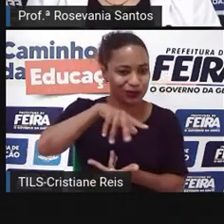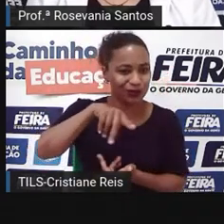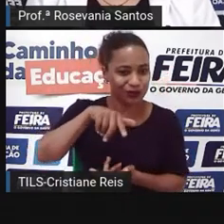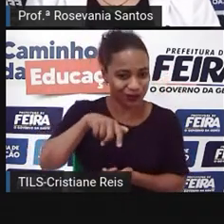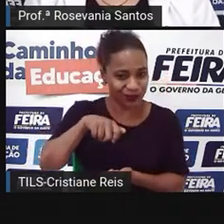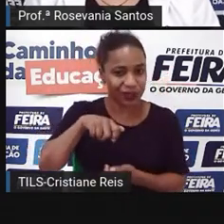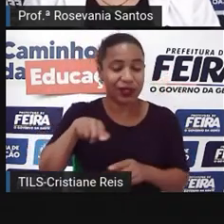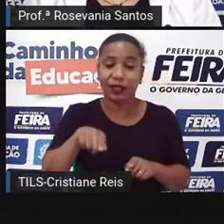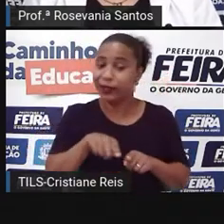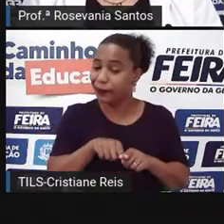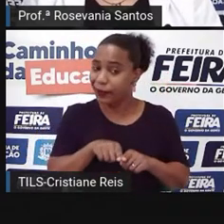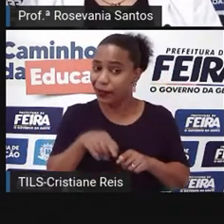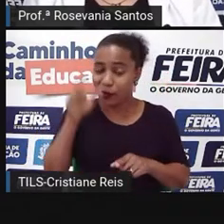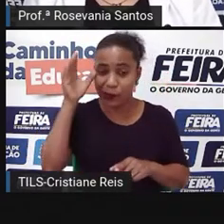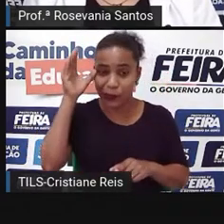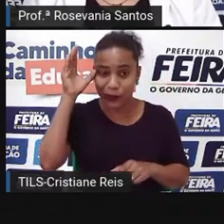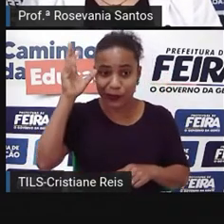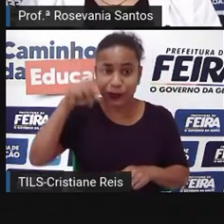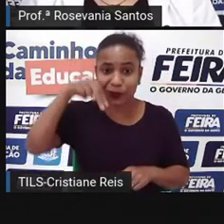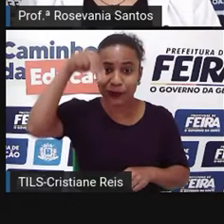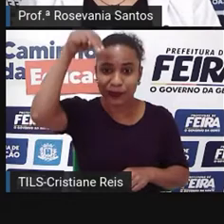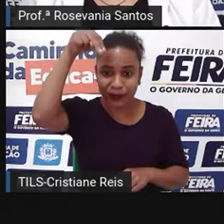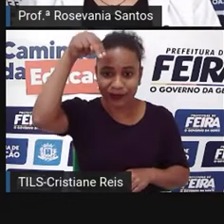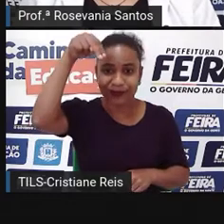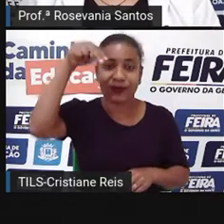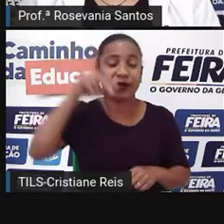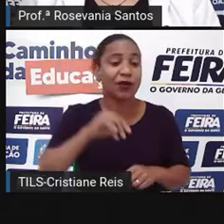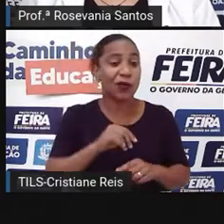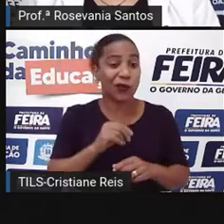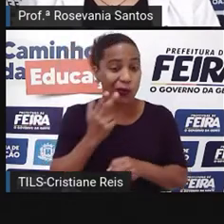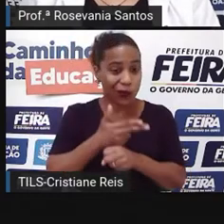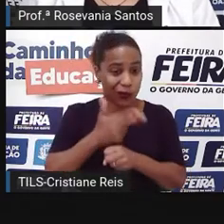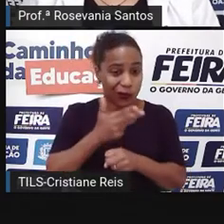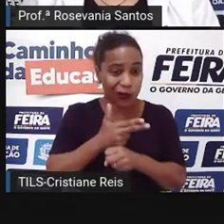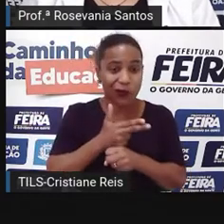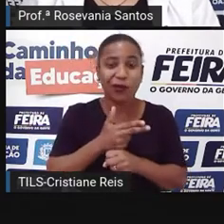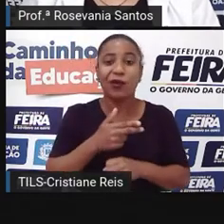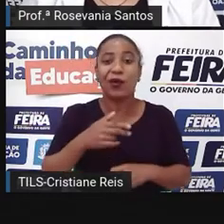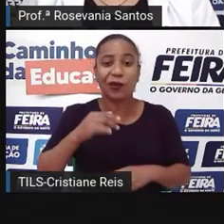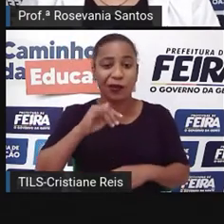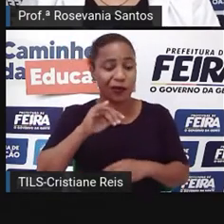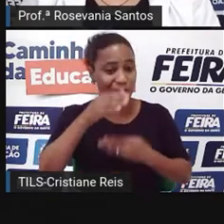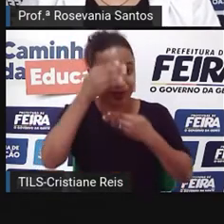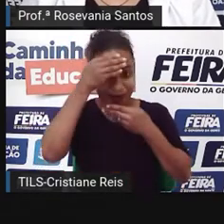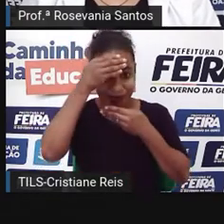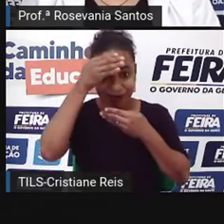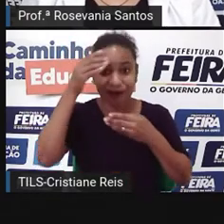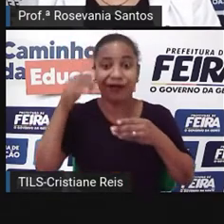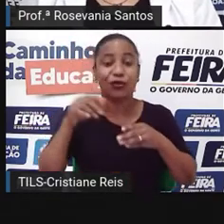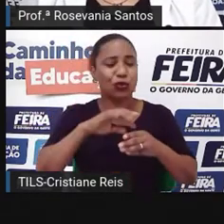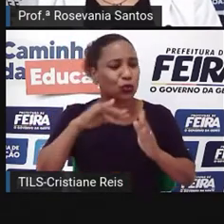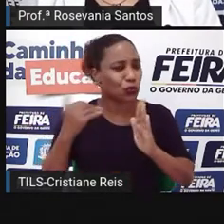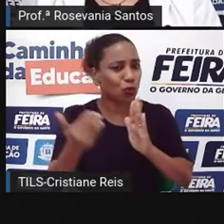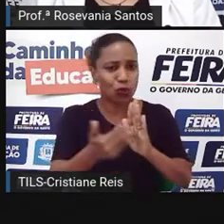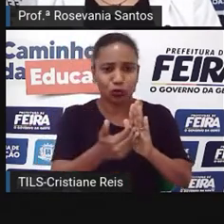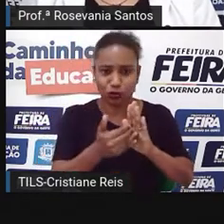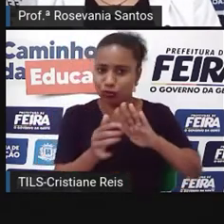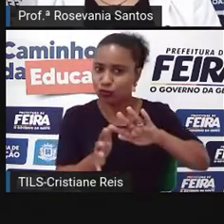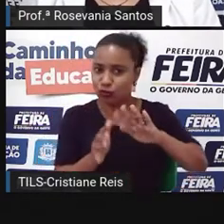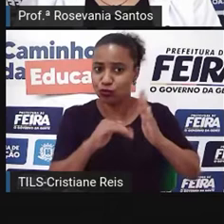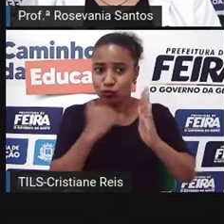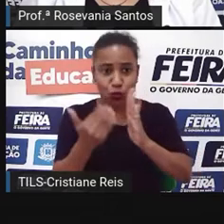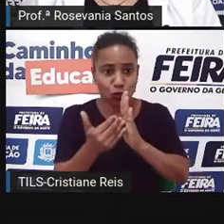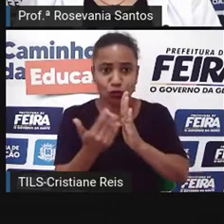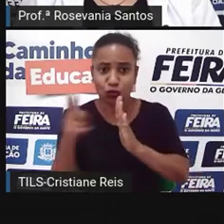Norte, Butão e Irã, todos os demais países mantêm relações diplomáticas com os Estados Unidos, ou seja, nessa